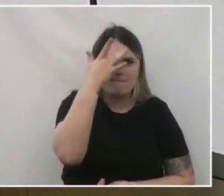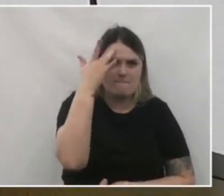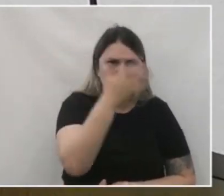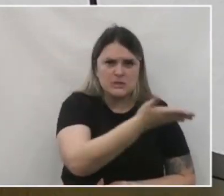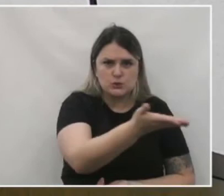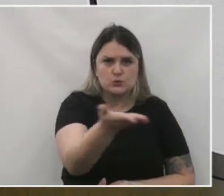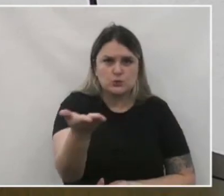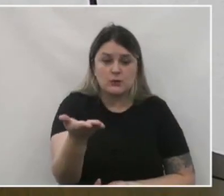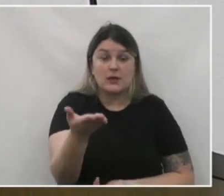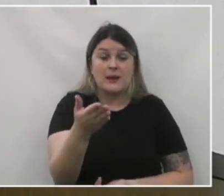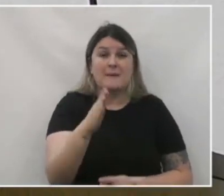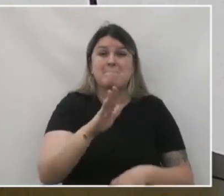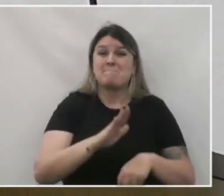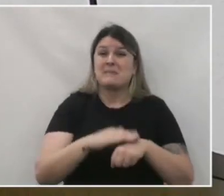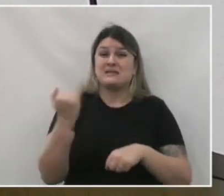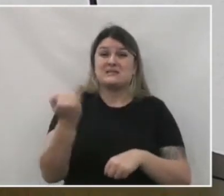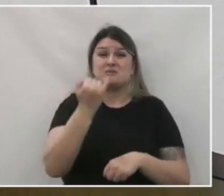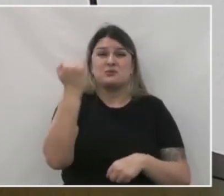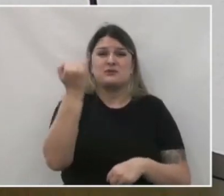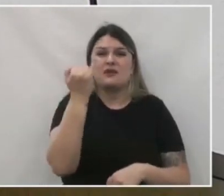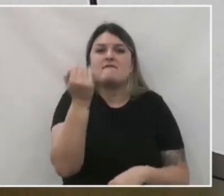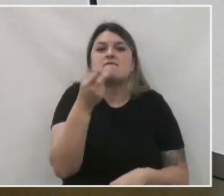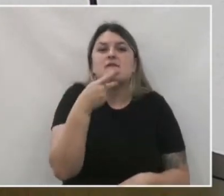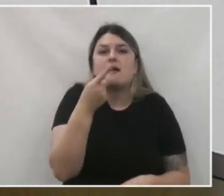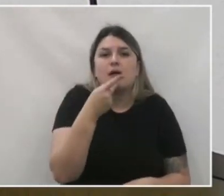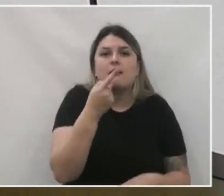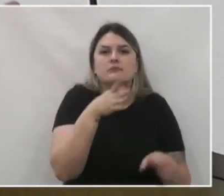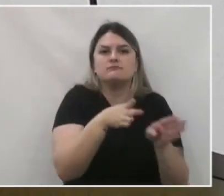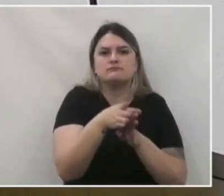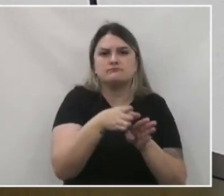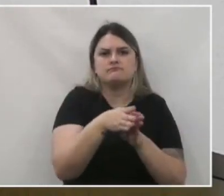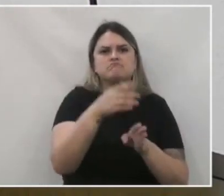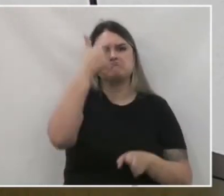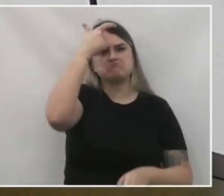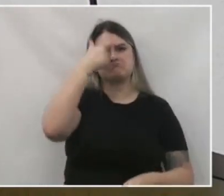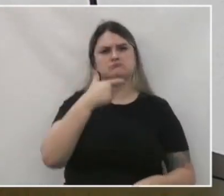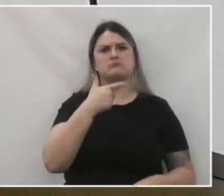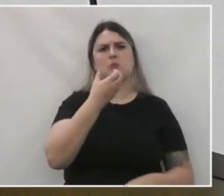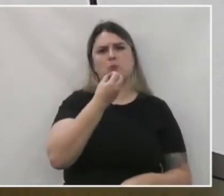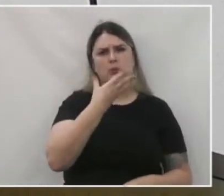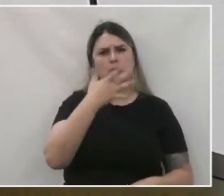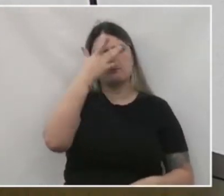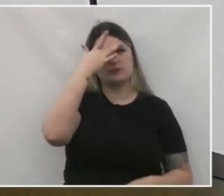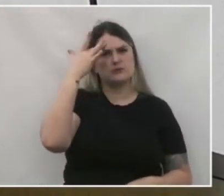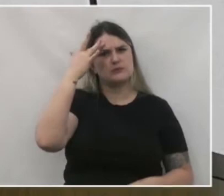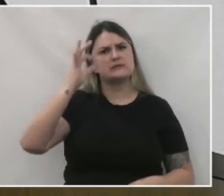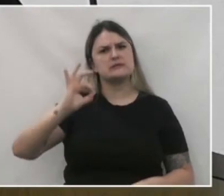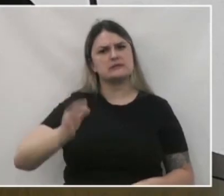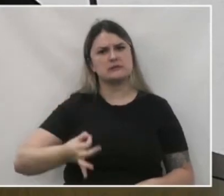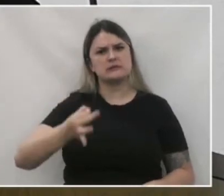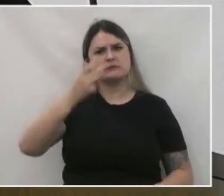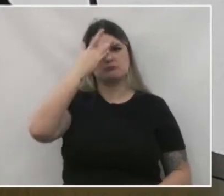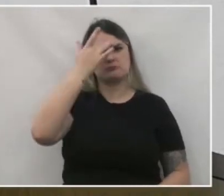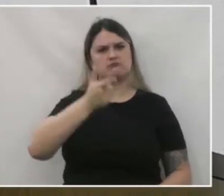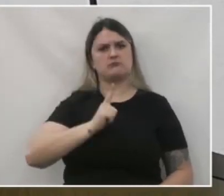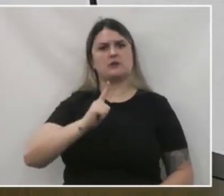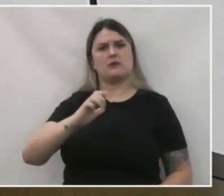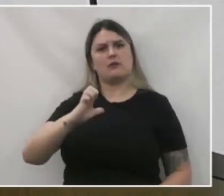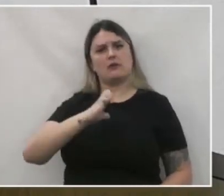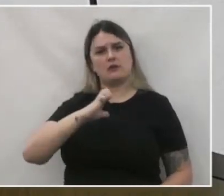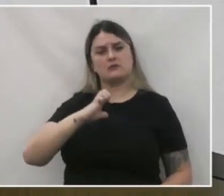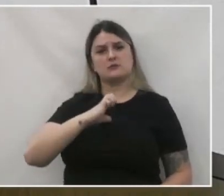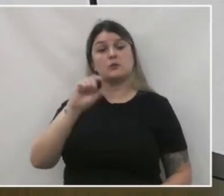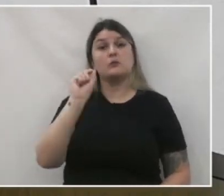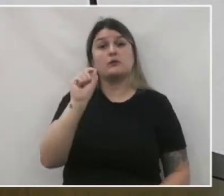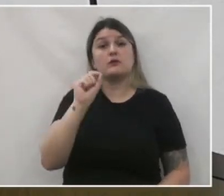que mais importante do que falar e orientar, é ser alguém bom, correto e ético. Aquilo que